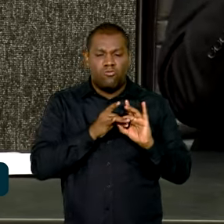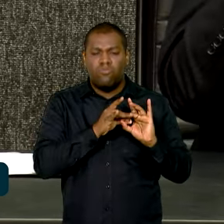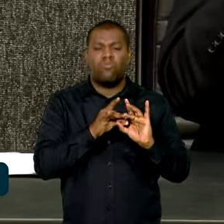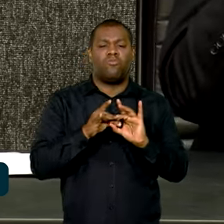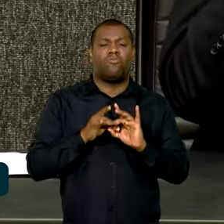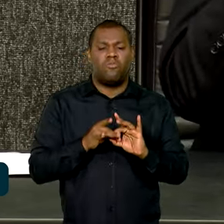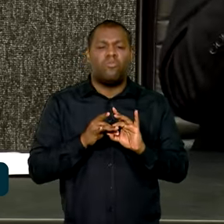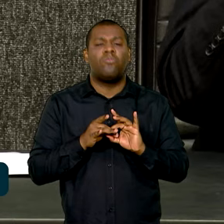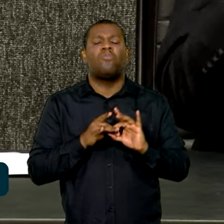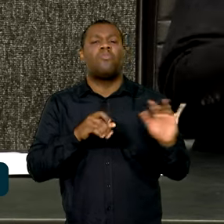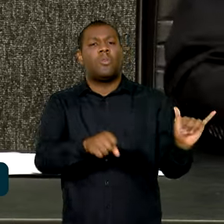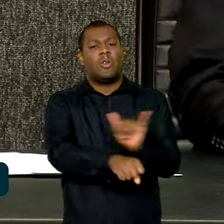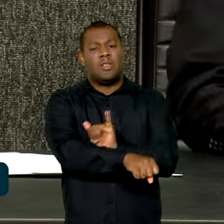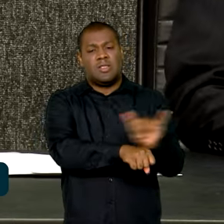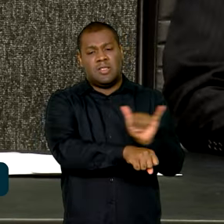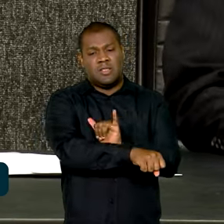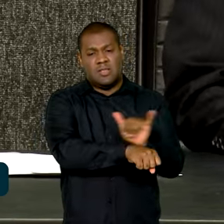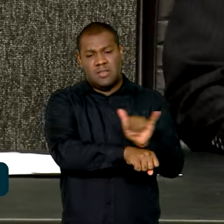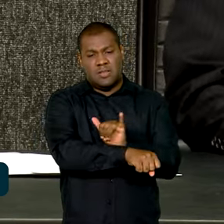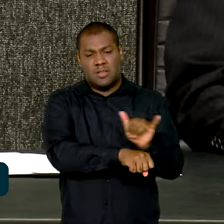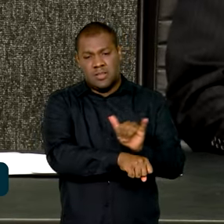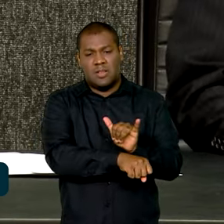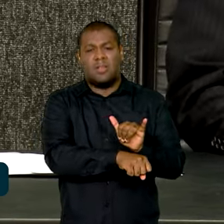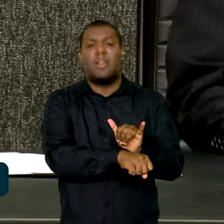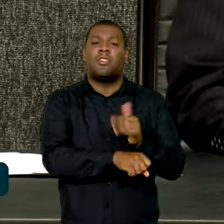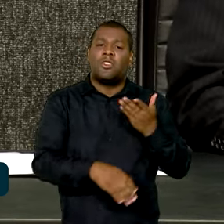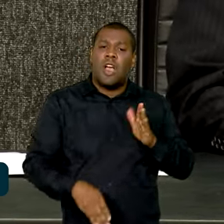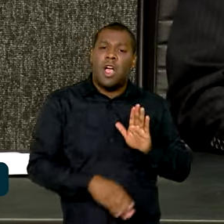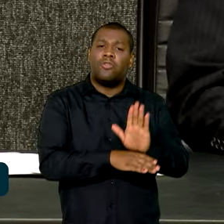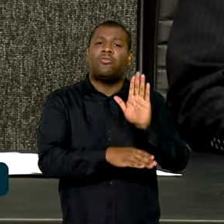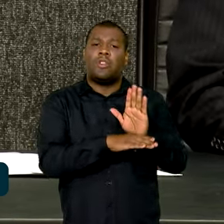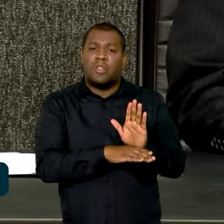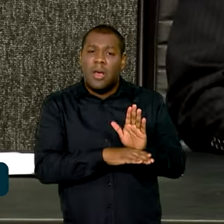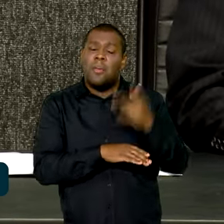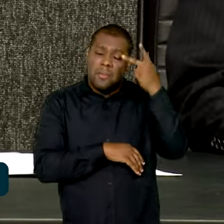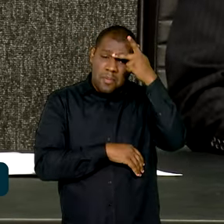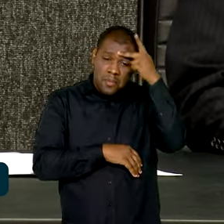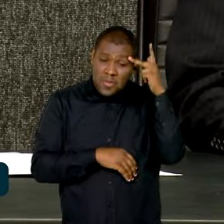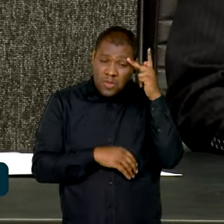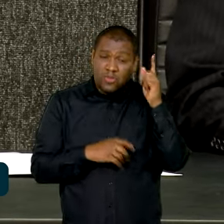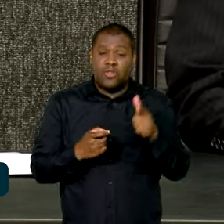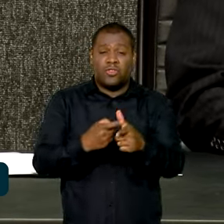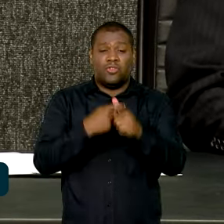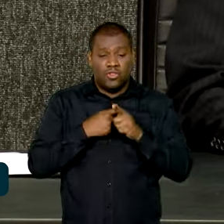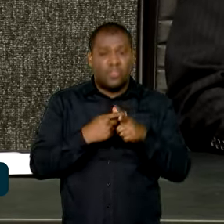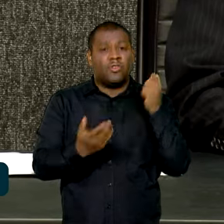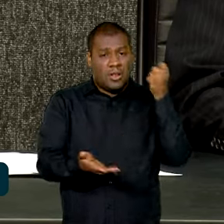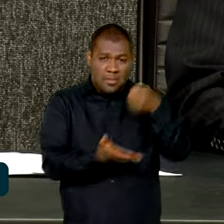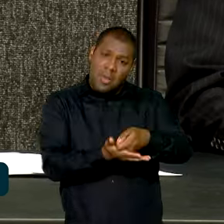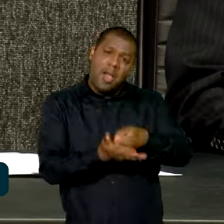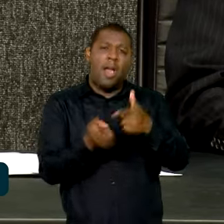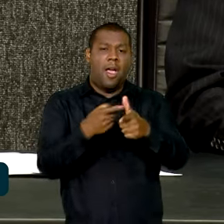na mediação, na conciliação e resolver esse gravíssimo problema que